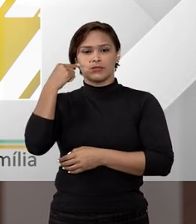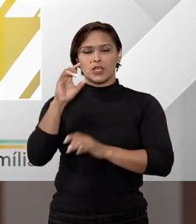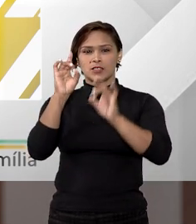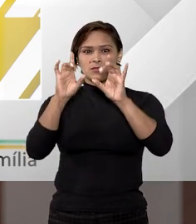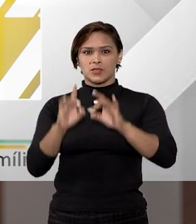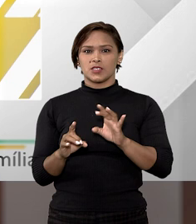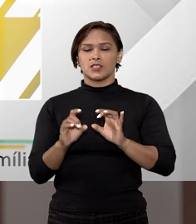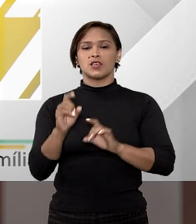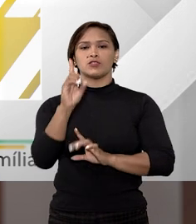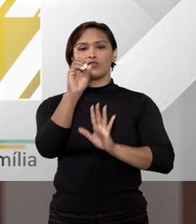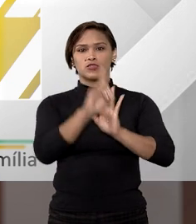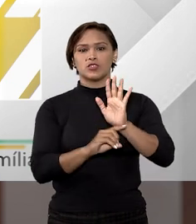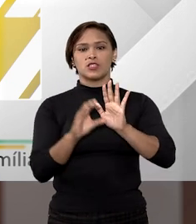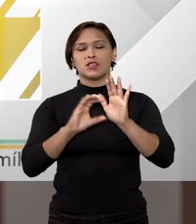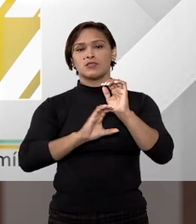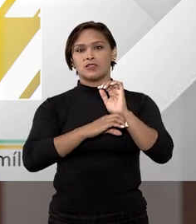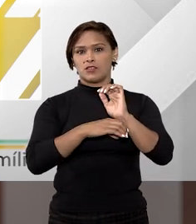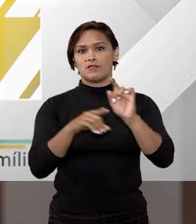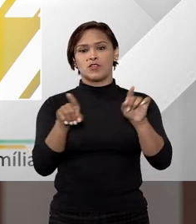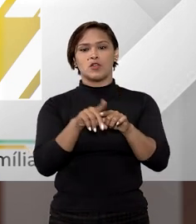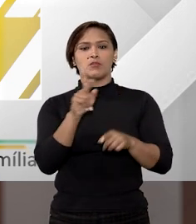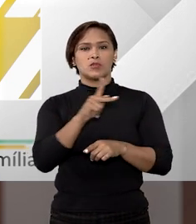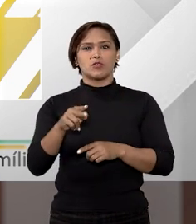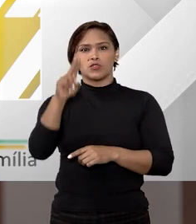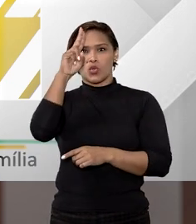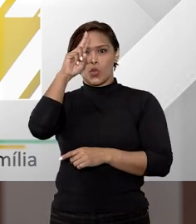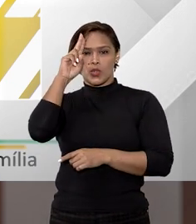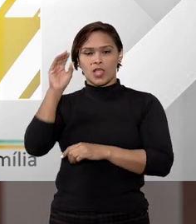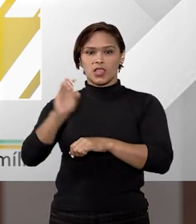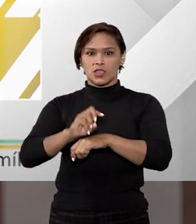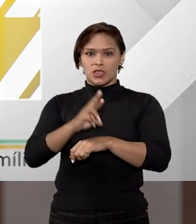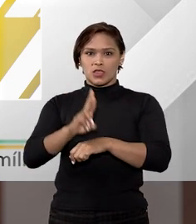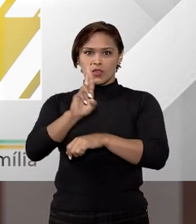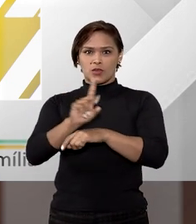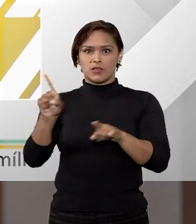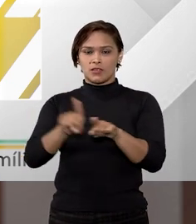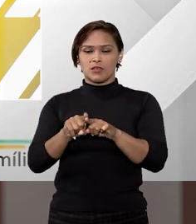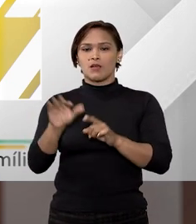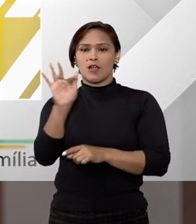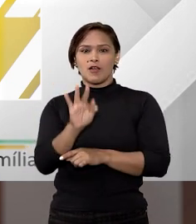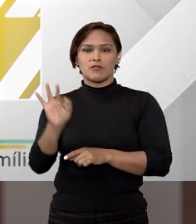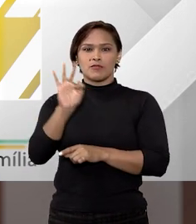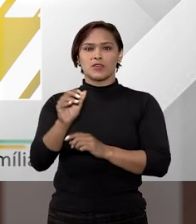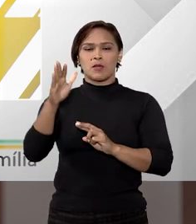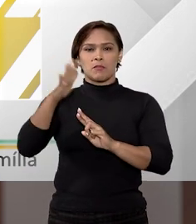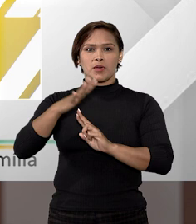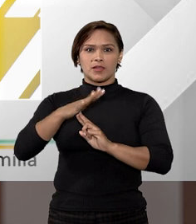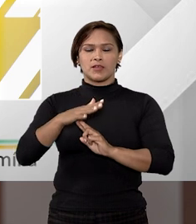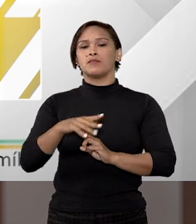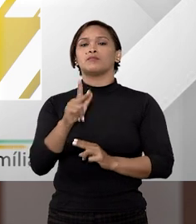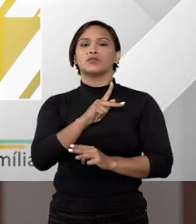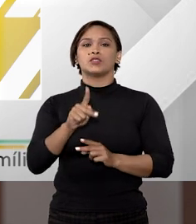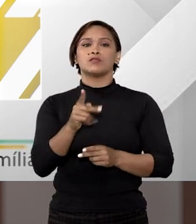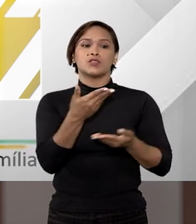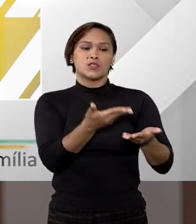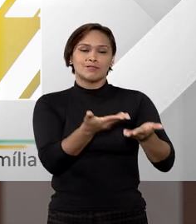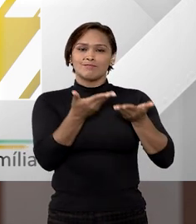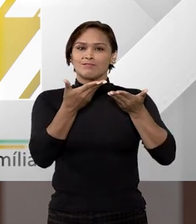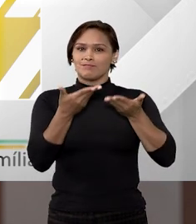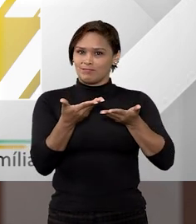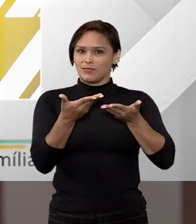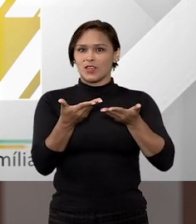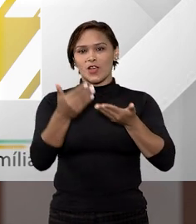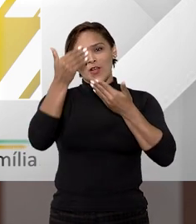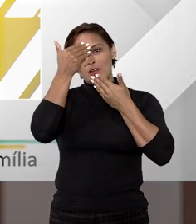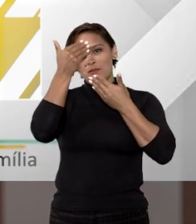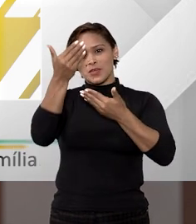especialista em Direito Civil, professora universitária e doutoranda pela Universidade Federal do Paraná. Professora Bruna Rantorni,